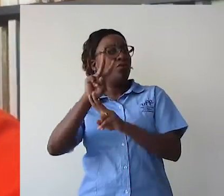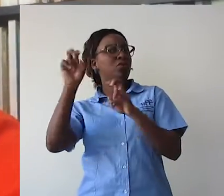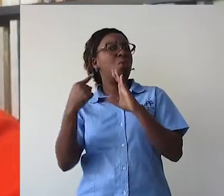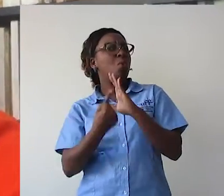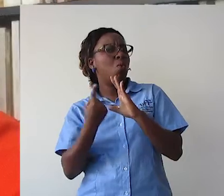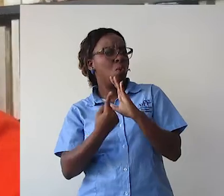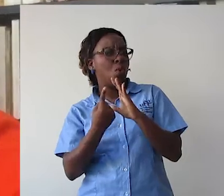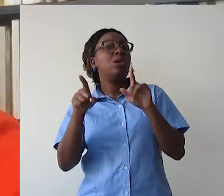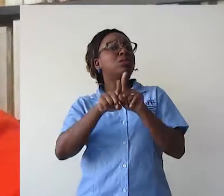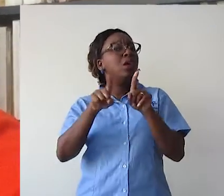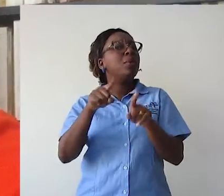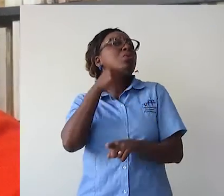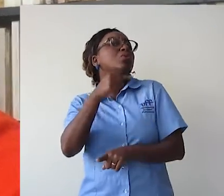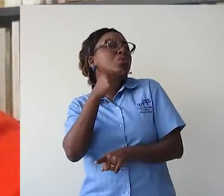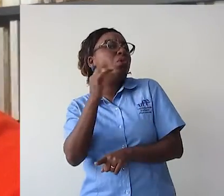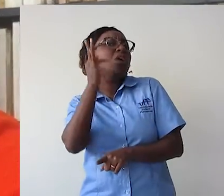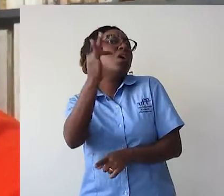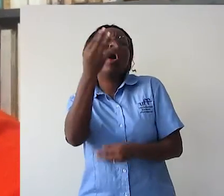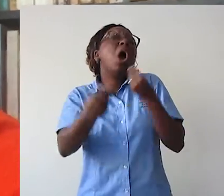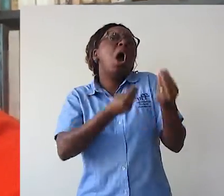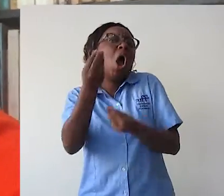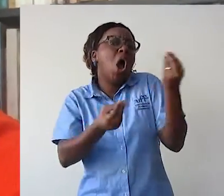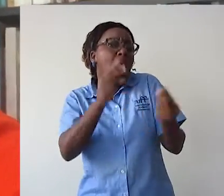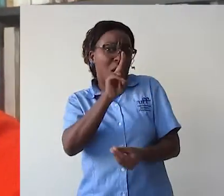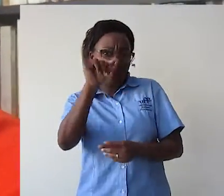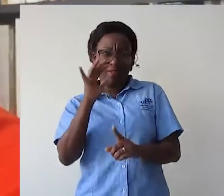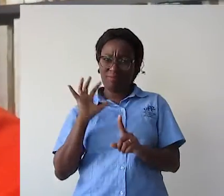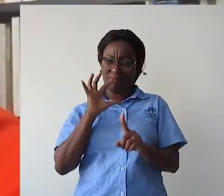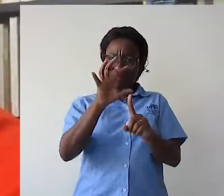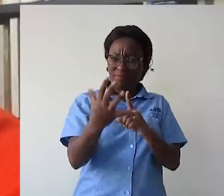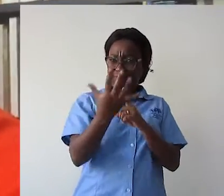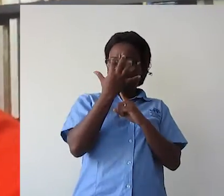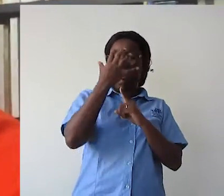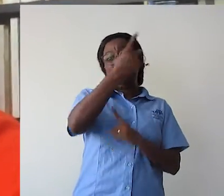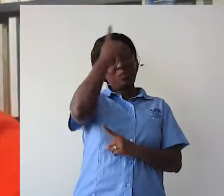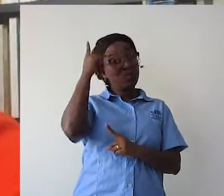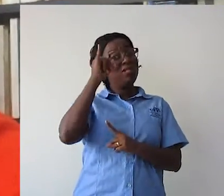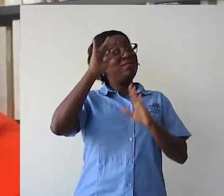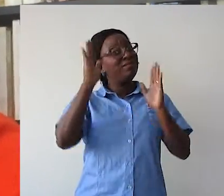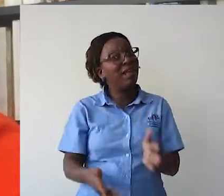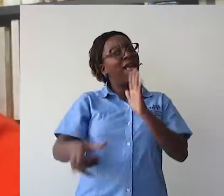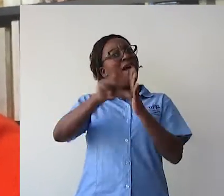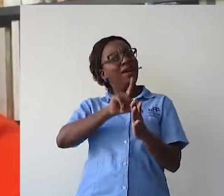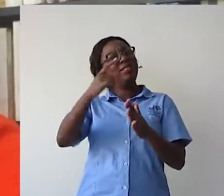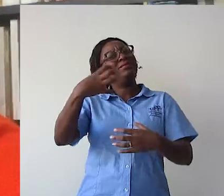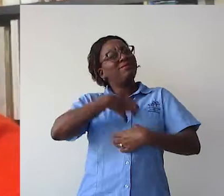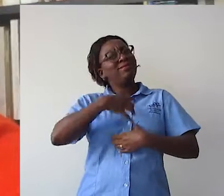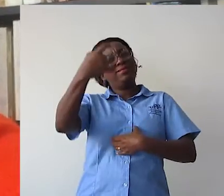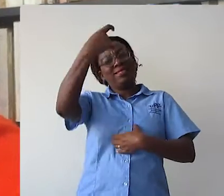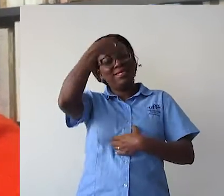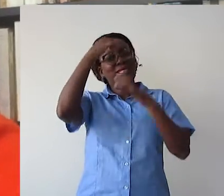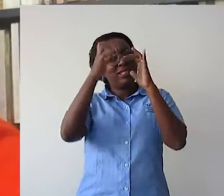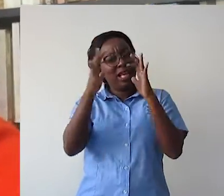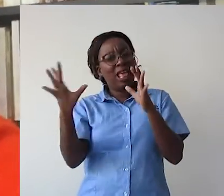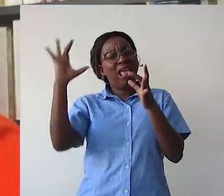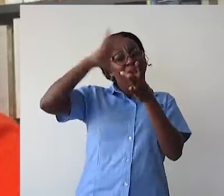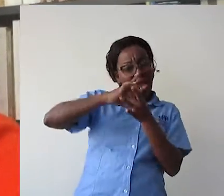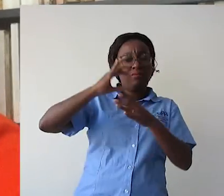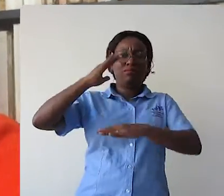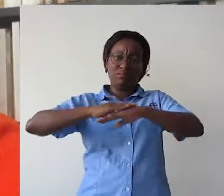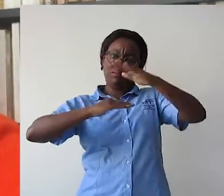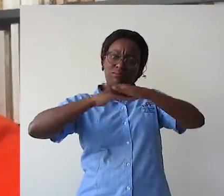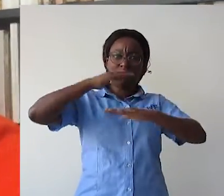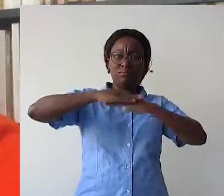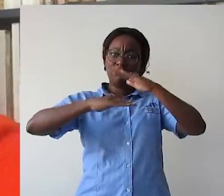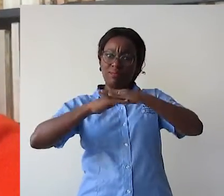isolamento social e da incerteza quanto ao futuro, no agravamento de sintomas psicóticos pré-existentes,